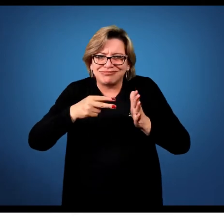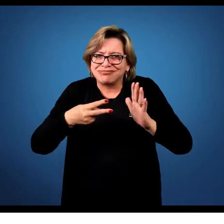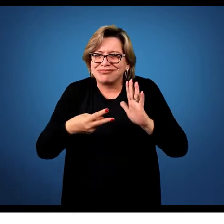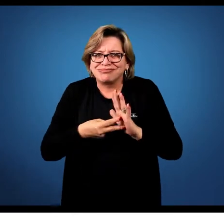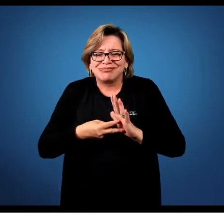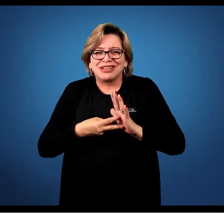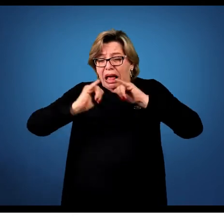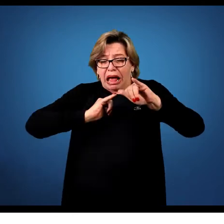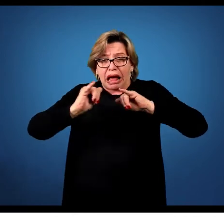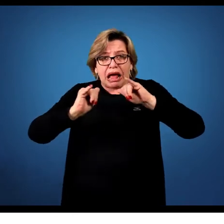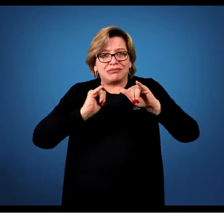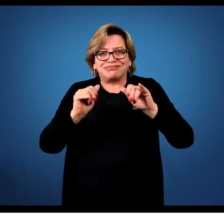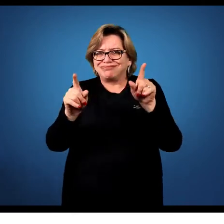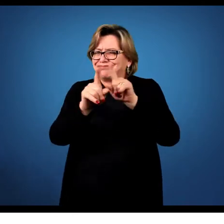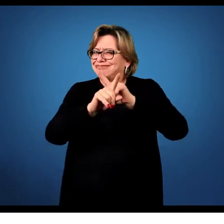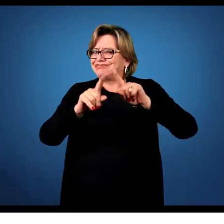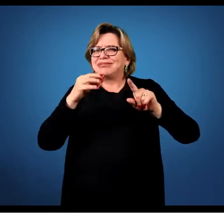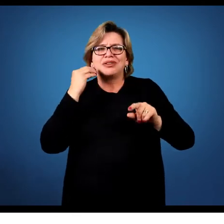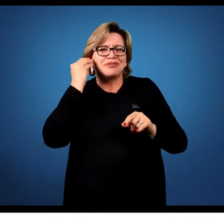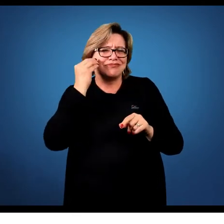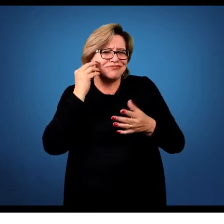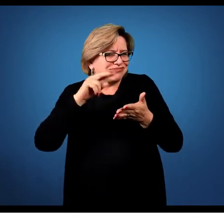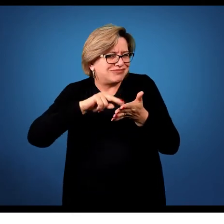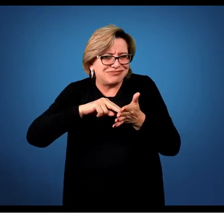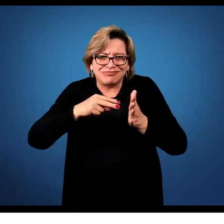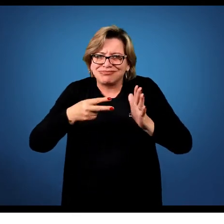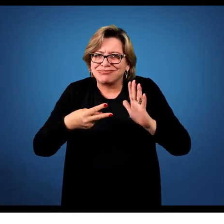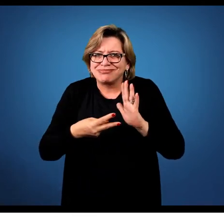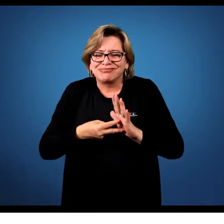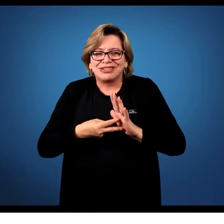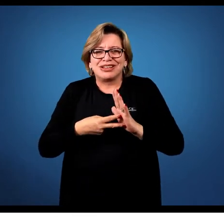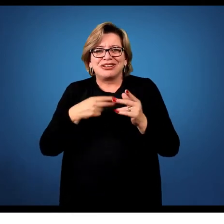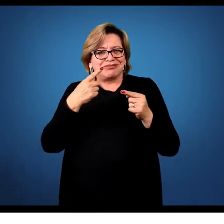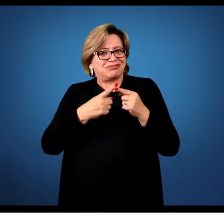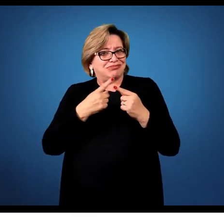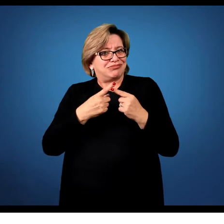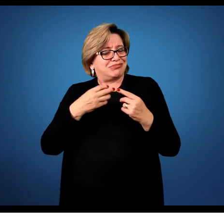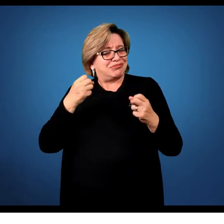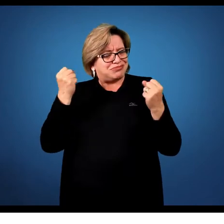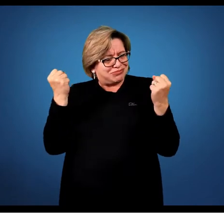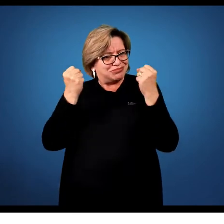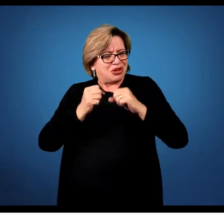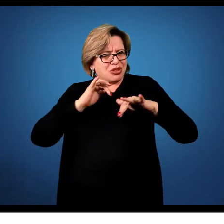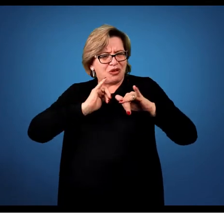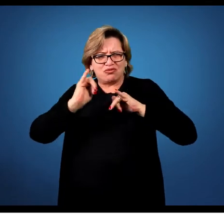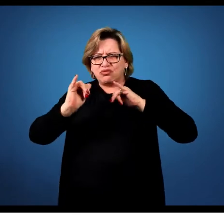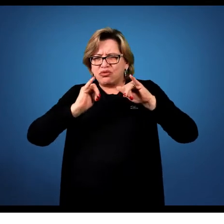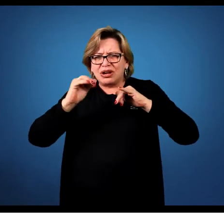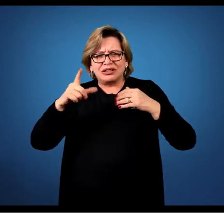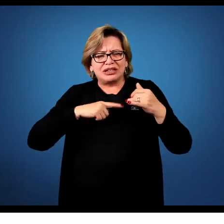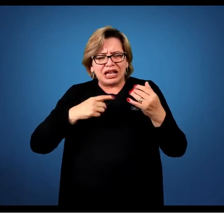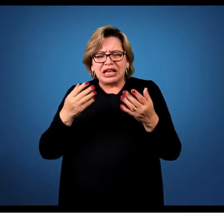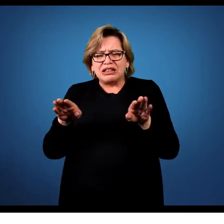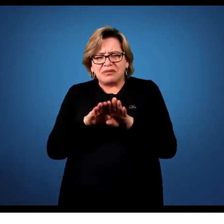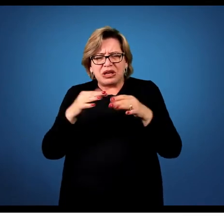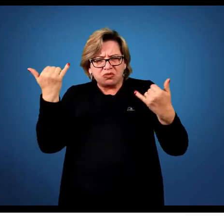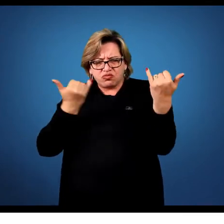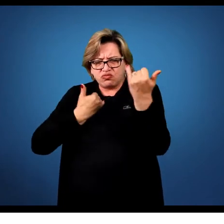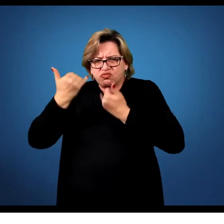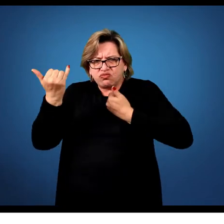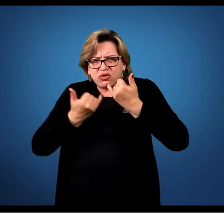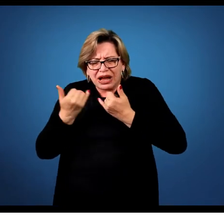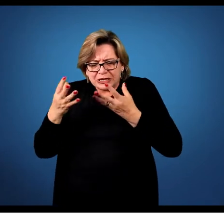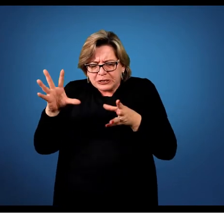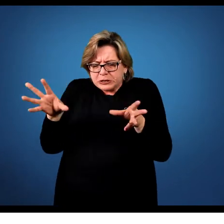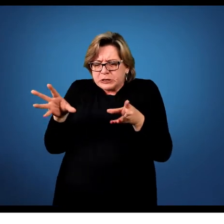Porque eu posso ter muita informação, receber muita informação, juntar tudo isso, mas nada dessa informação me passou,